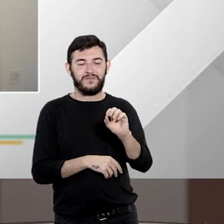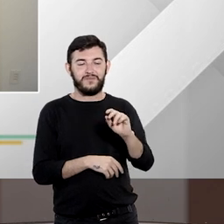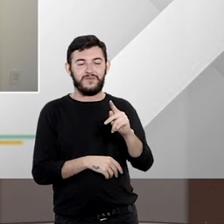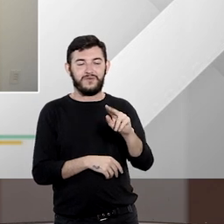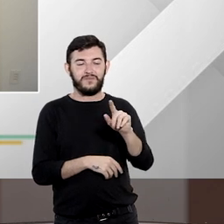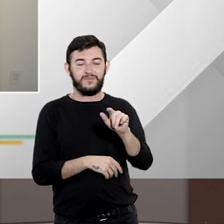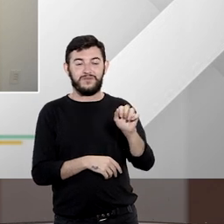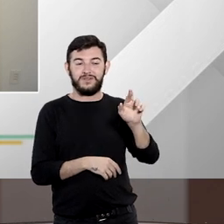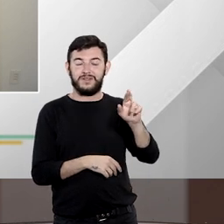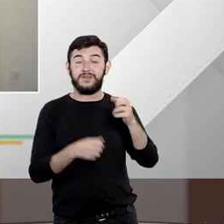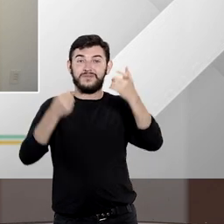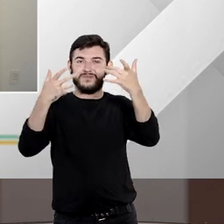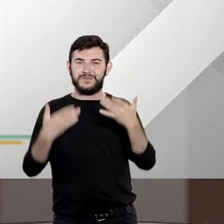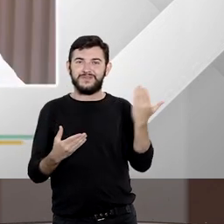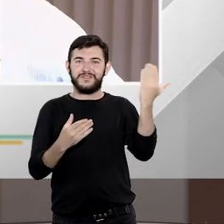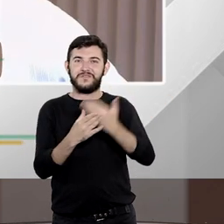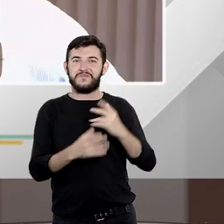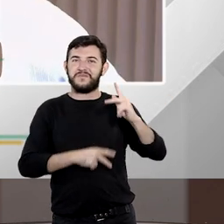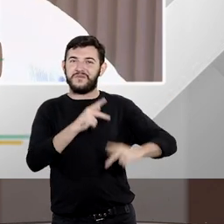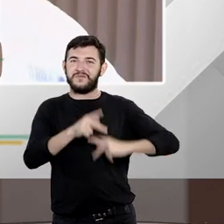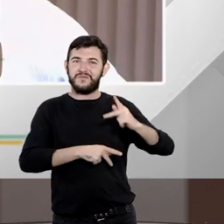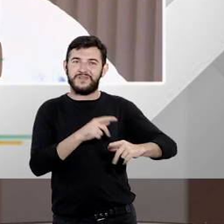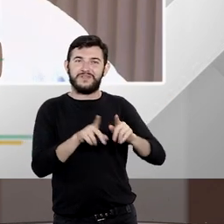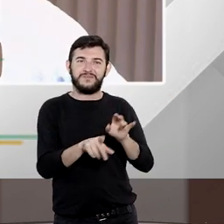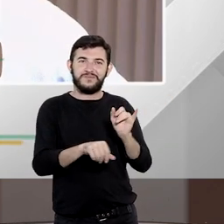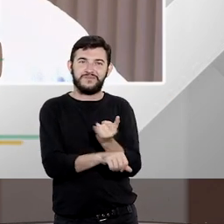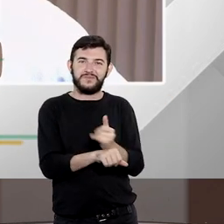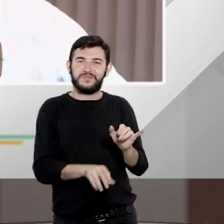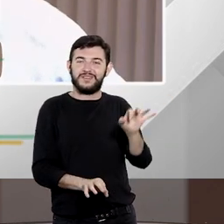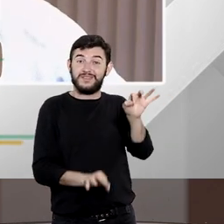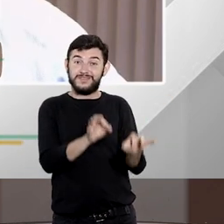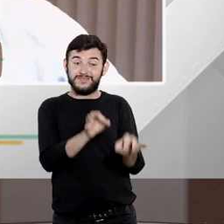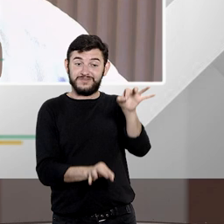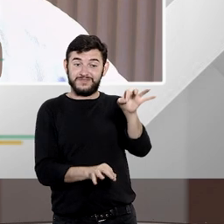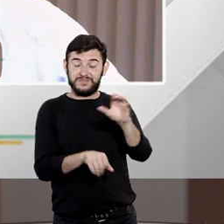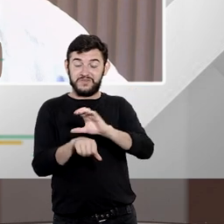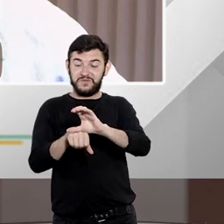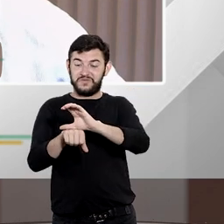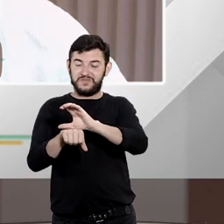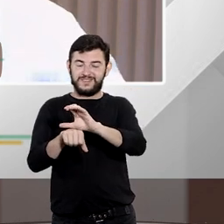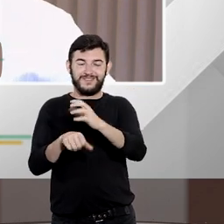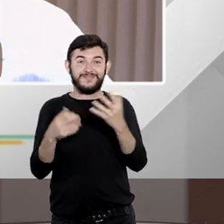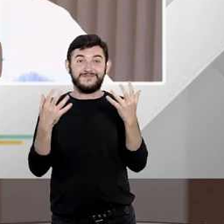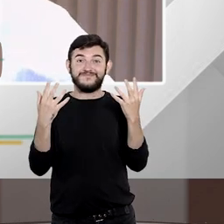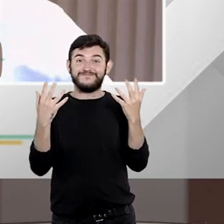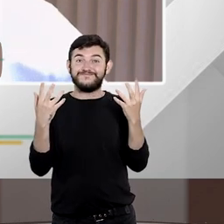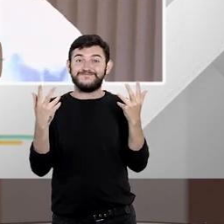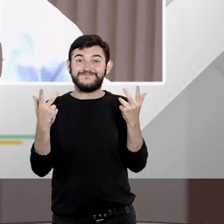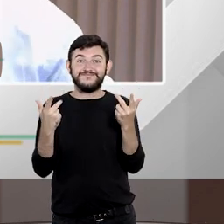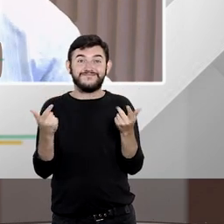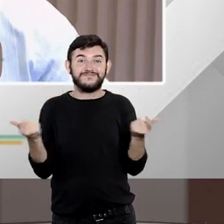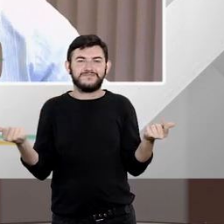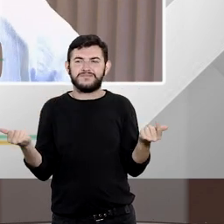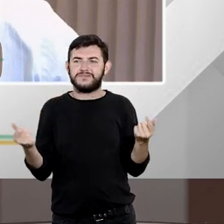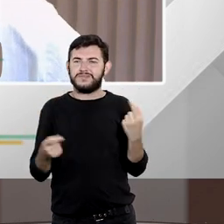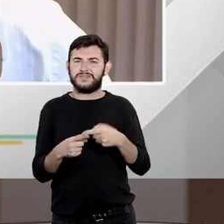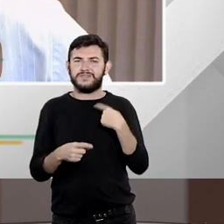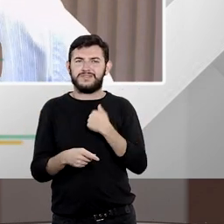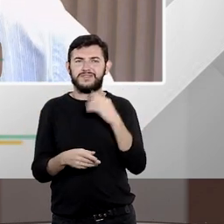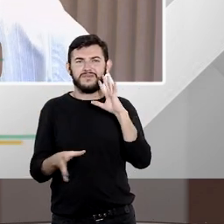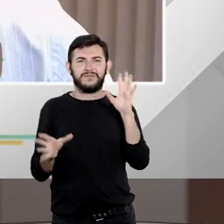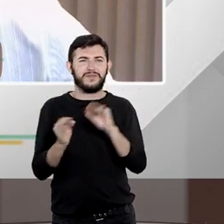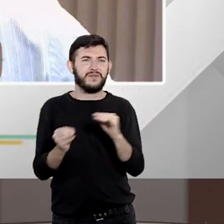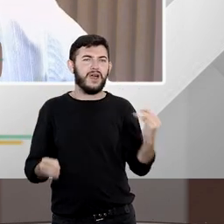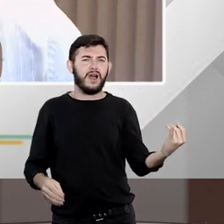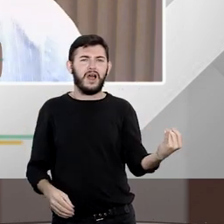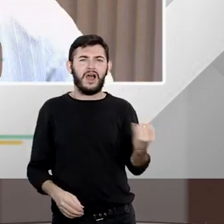um dos remédios jurídicos constitucionais mais bonitos que nós temos é um dos mais relevantes digamos assim